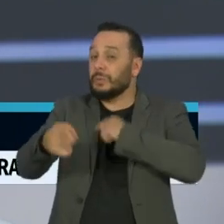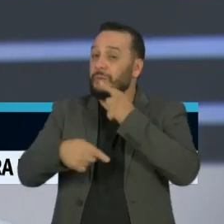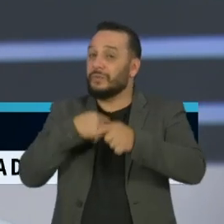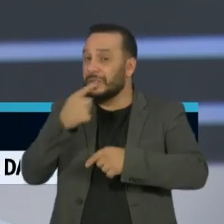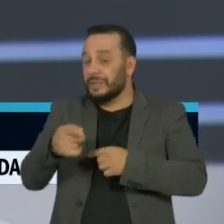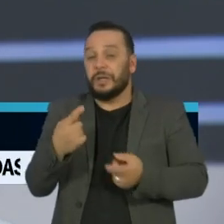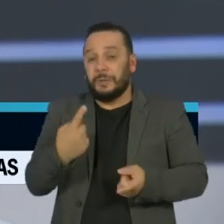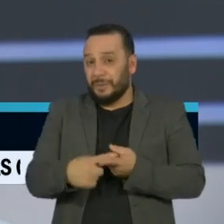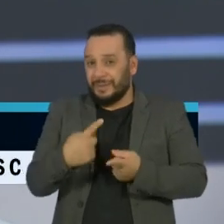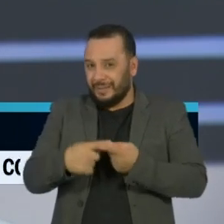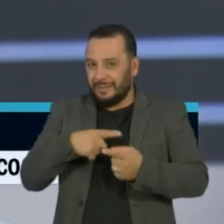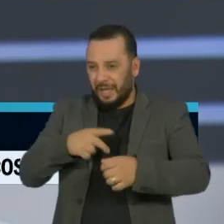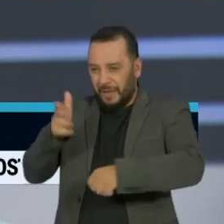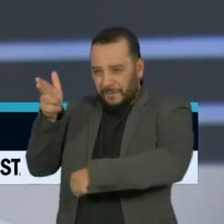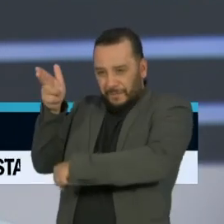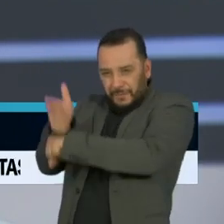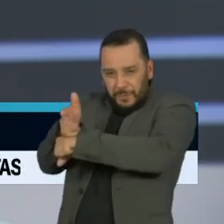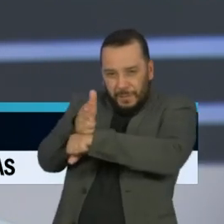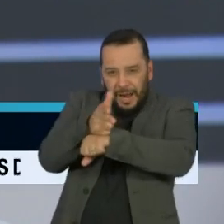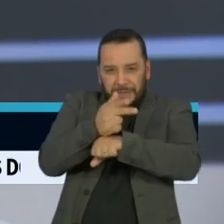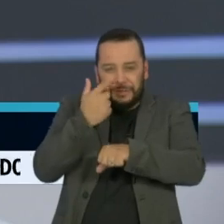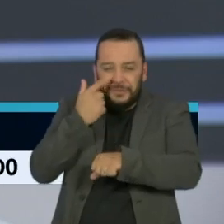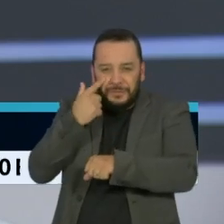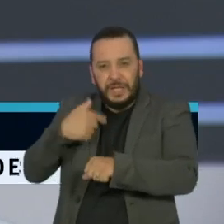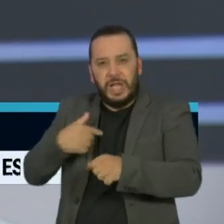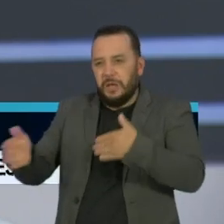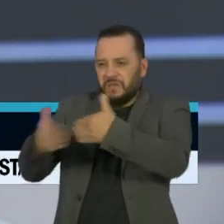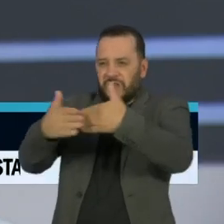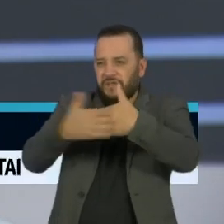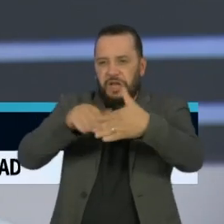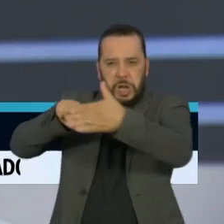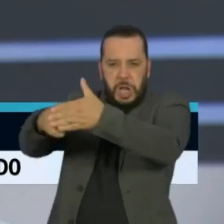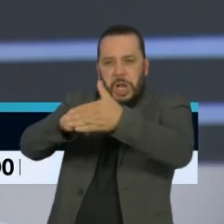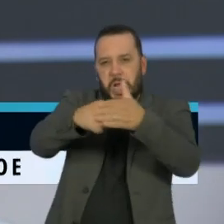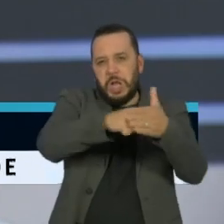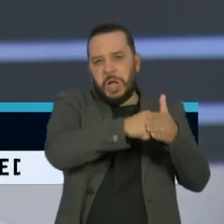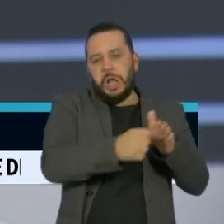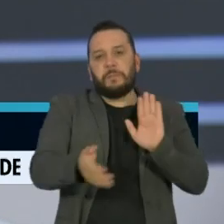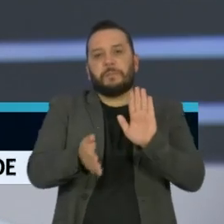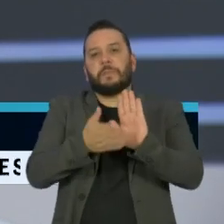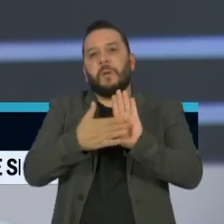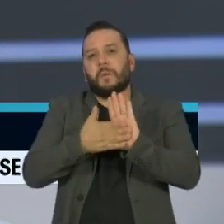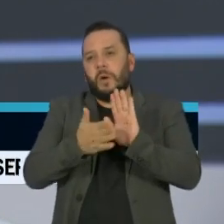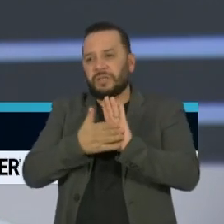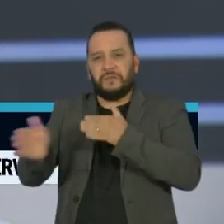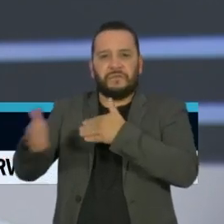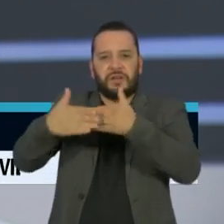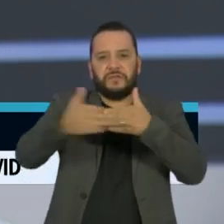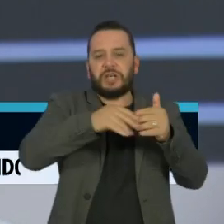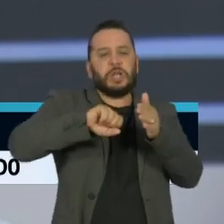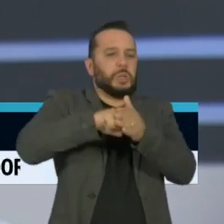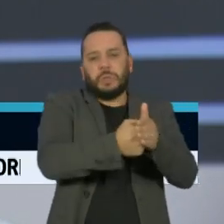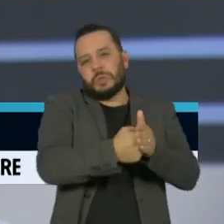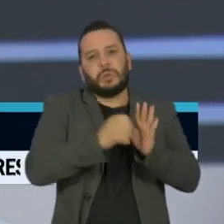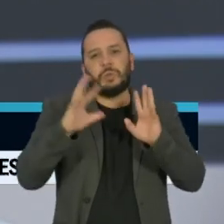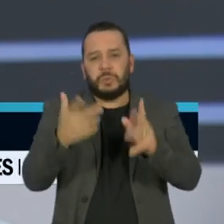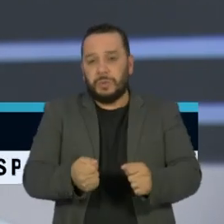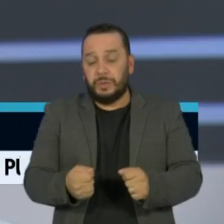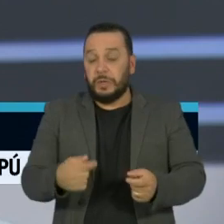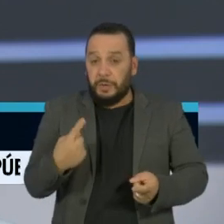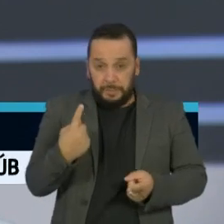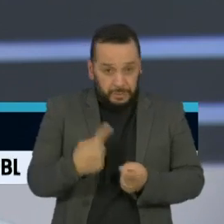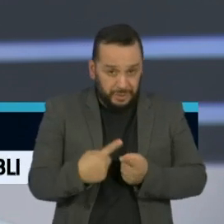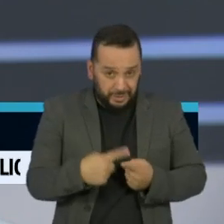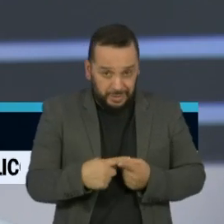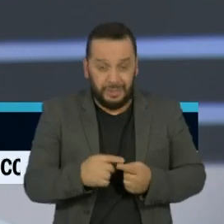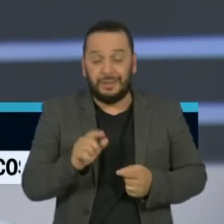cobrem o lockdown e sobre as propostas, o Ministério Público propõe o lockdown, mas a pessoa que está no Ministério Público é uma pessoa que está num extrato social